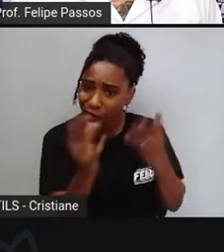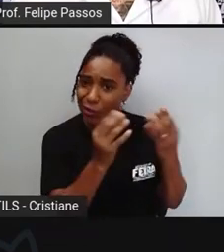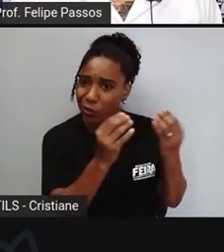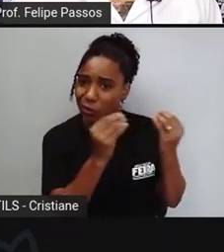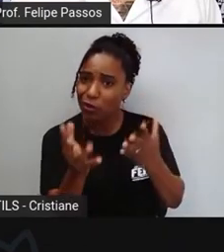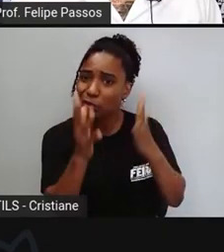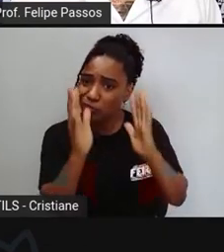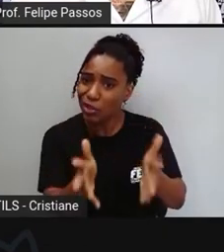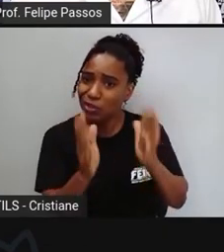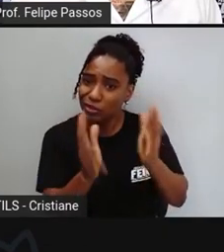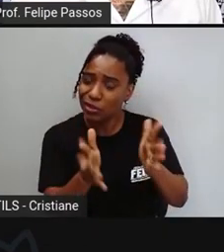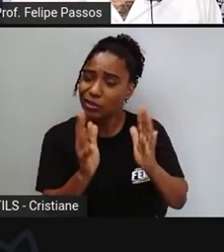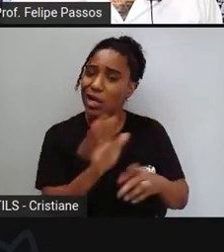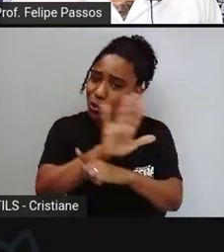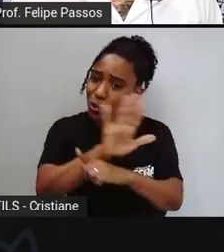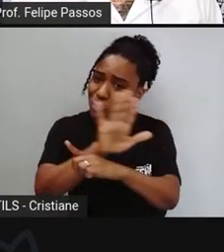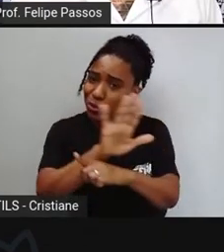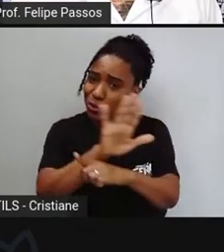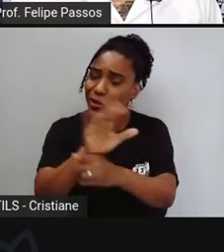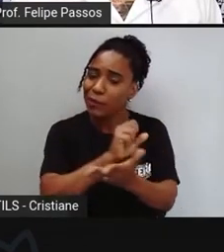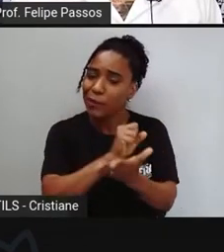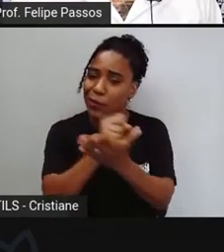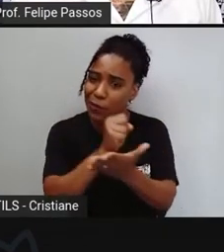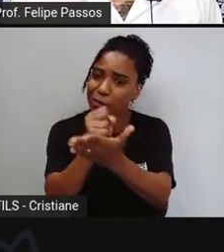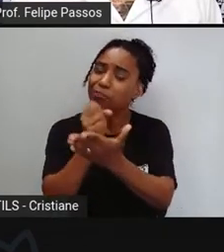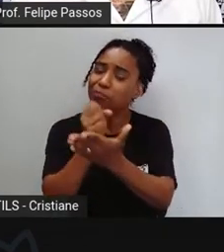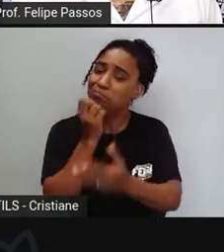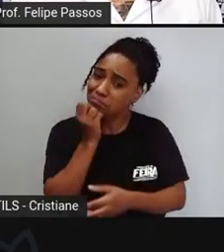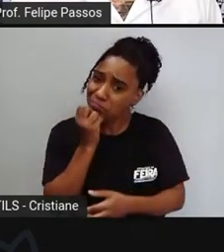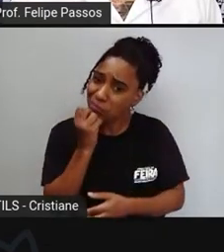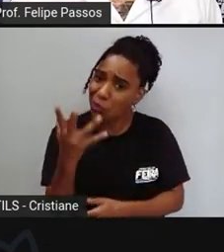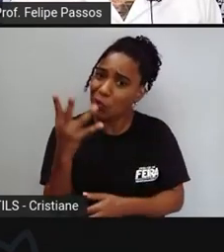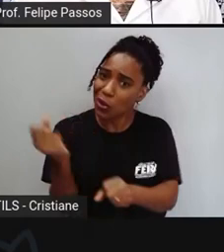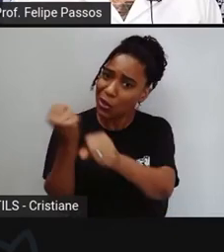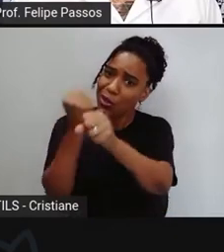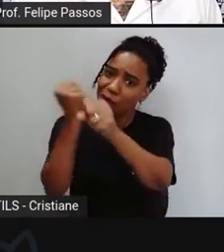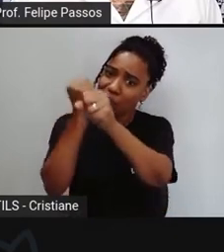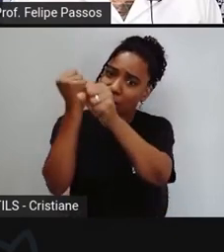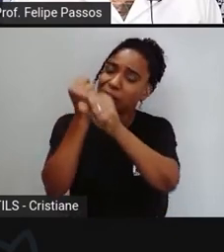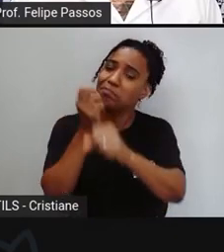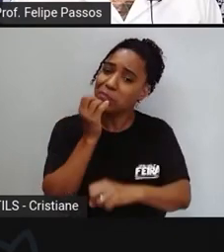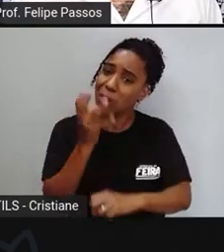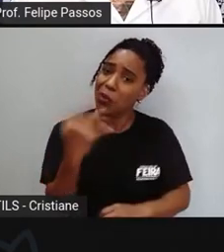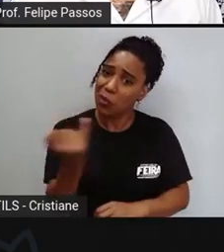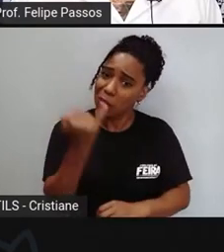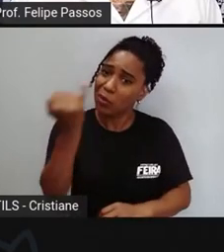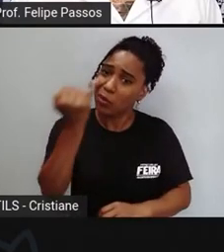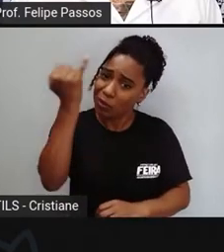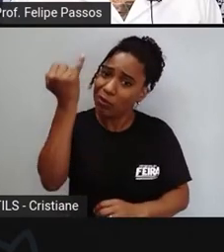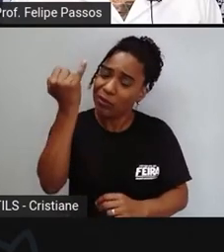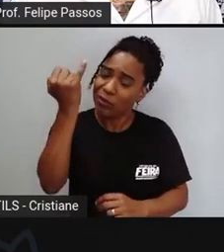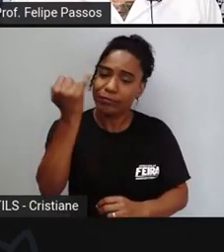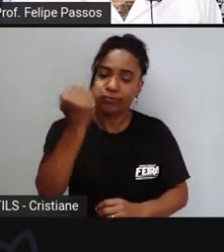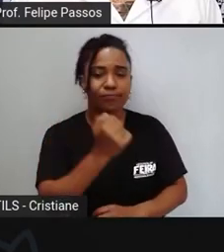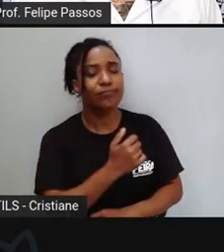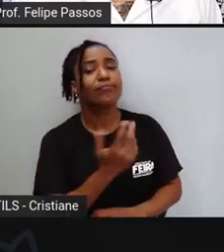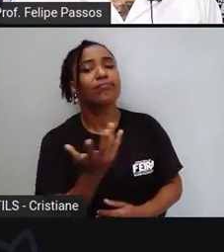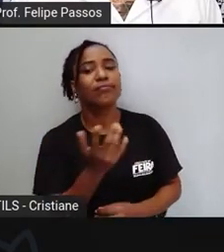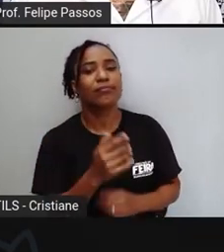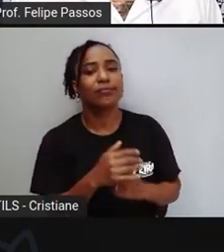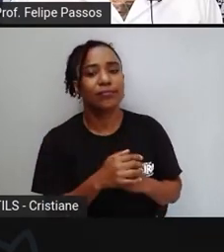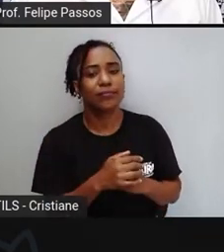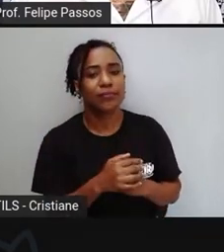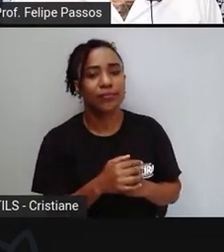tudo que para qualquer um seria muito importante ele disse se